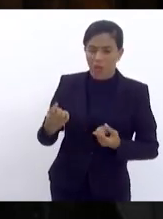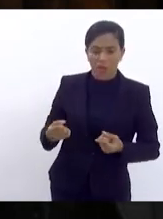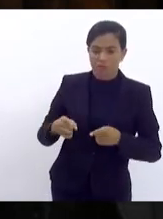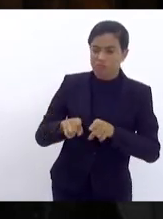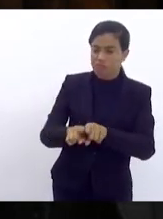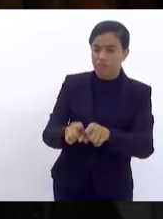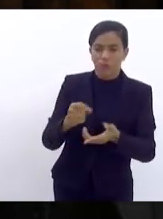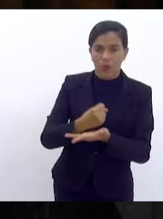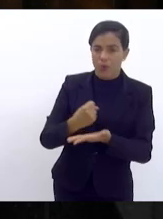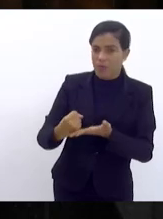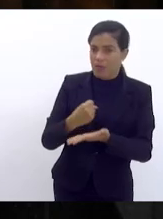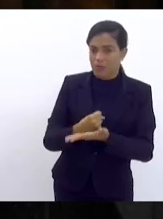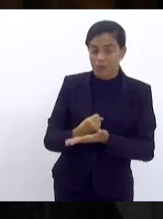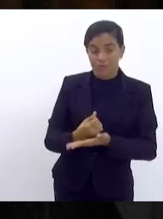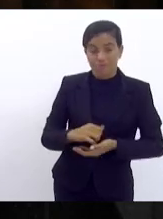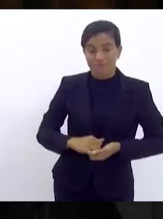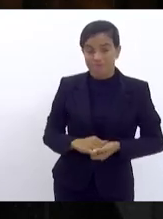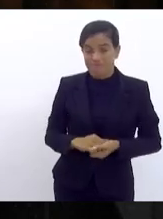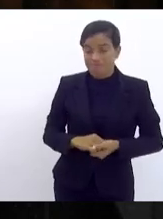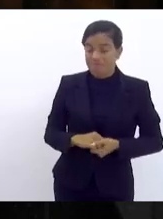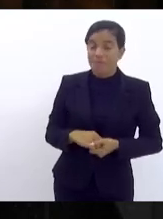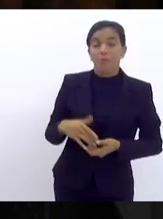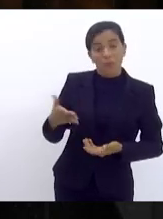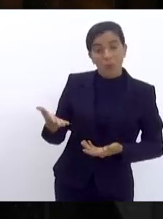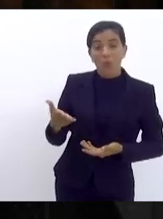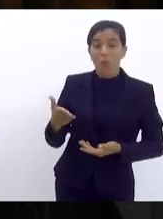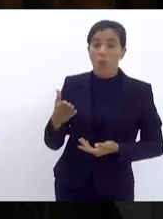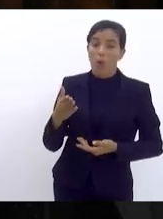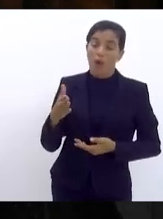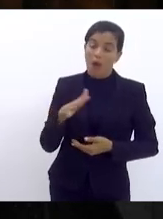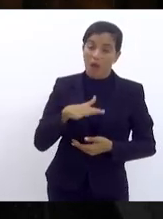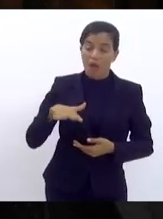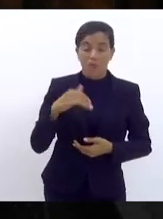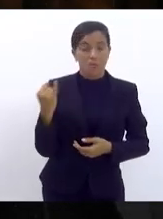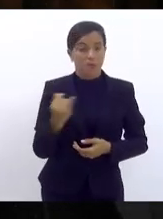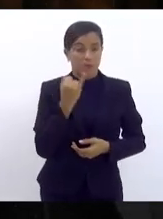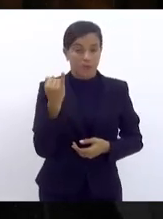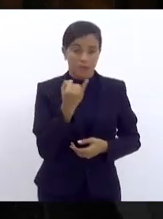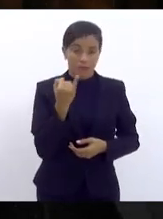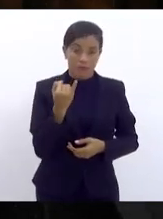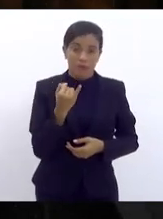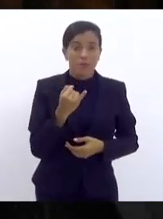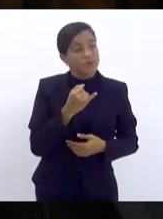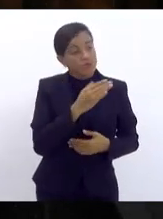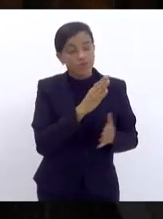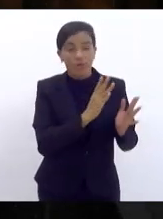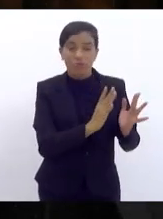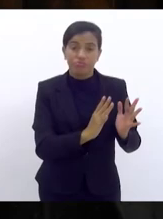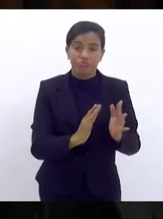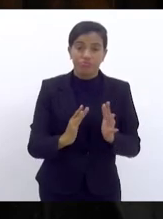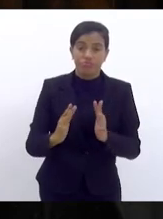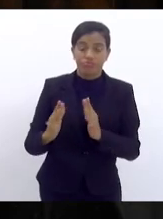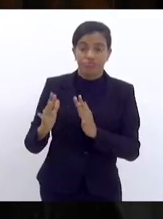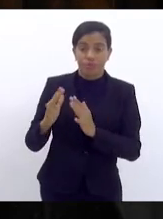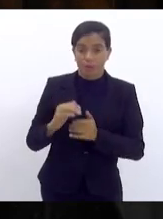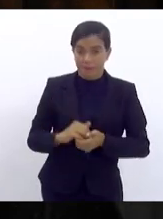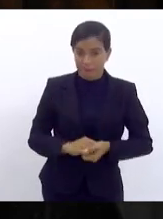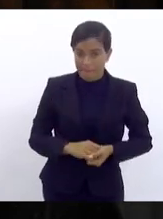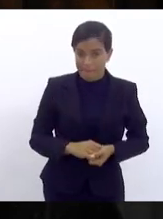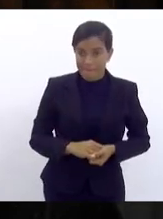contratual com uma pasta extremamente importante e que vem sendo faço aqui esse registro